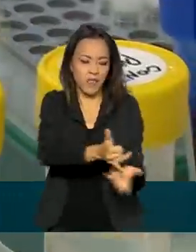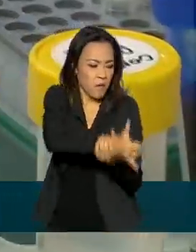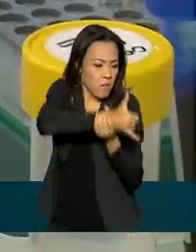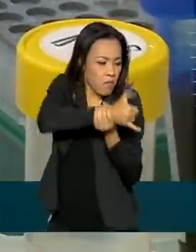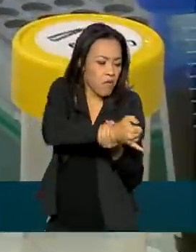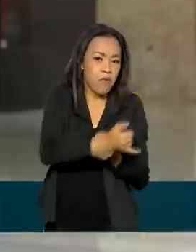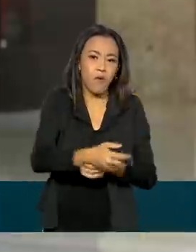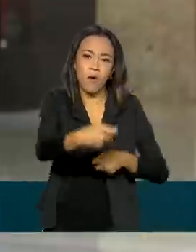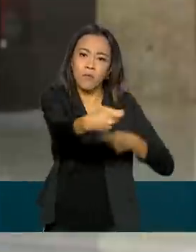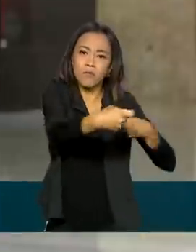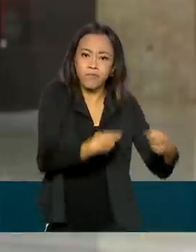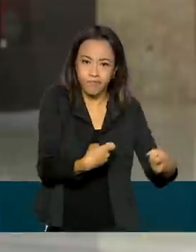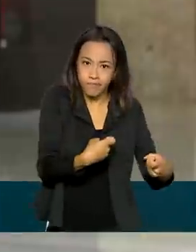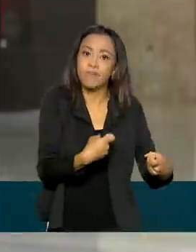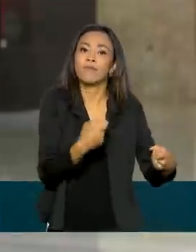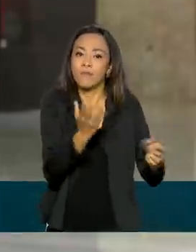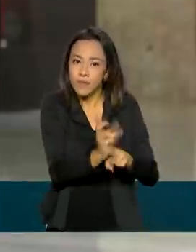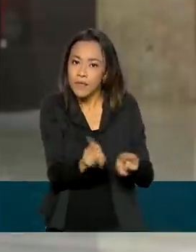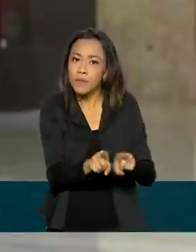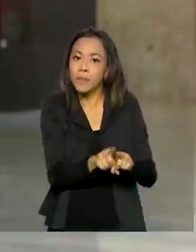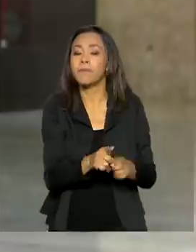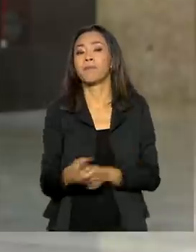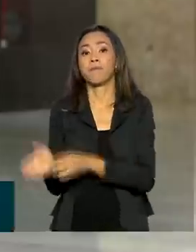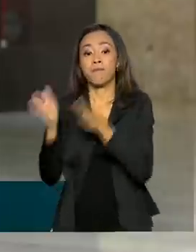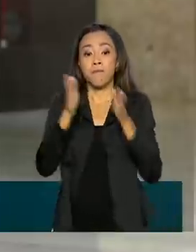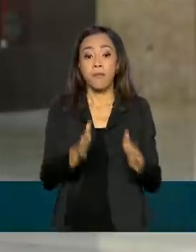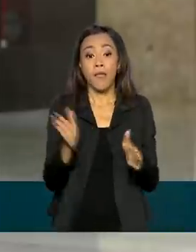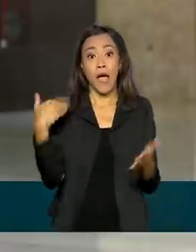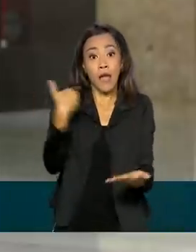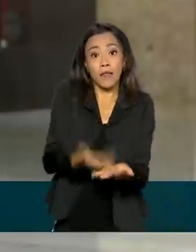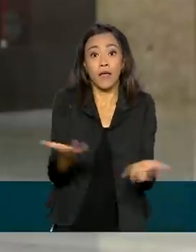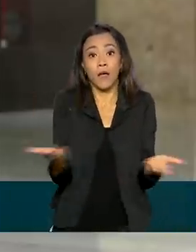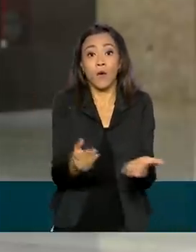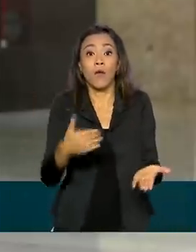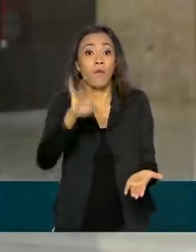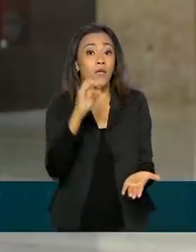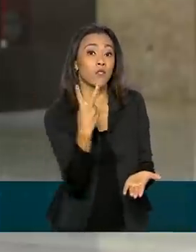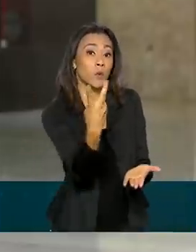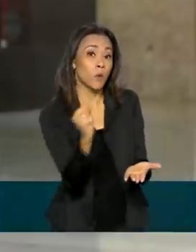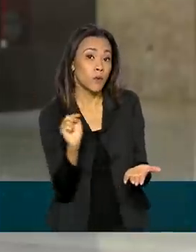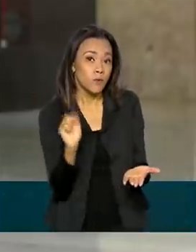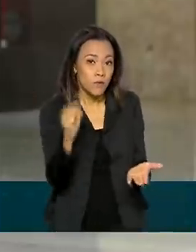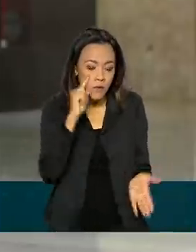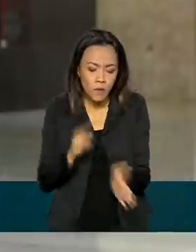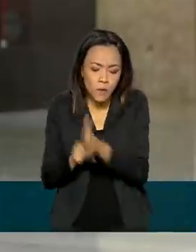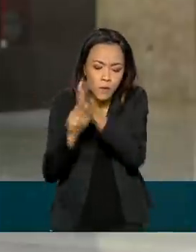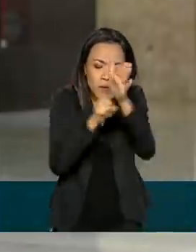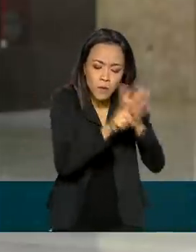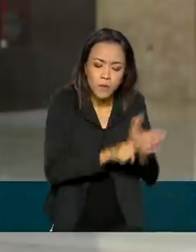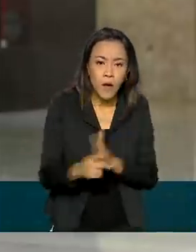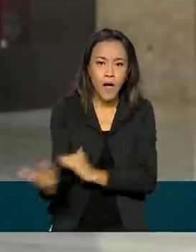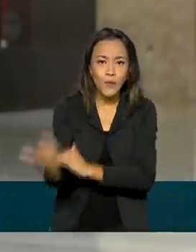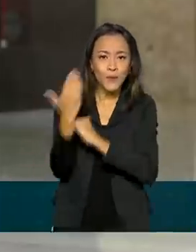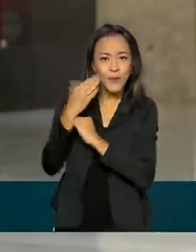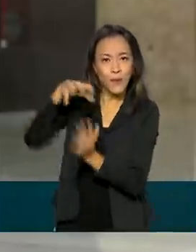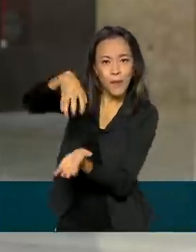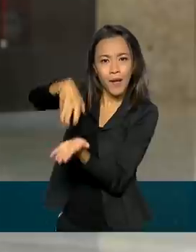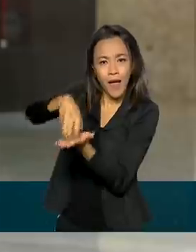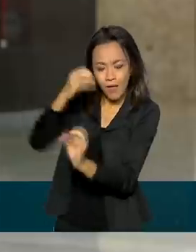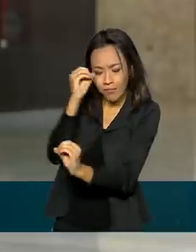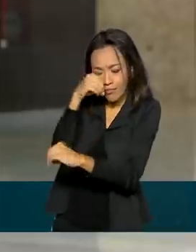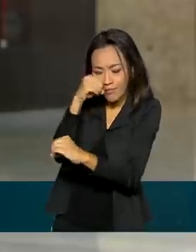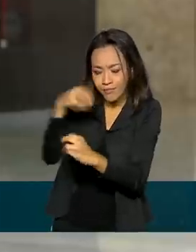e abuso sexual. Até o momento, mais de 2 mil investigações foram auxiliadas pelo Banco de Perfis Genéticos. Um exemplo foi a